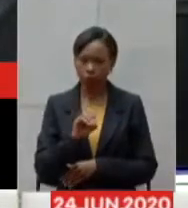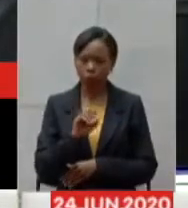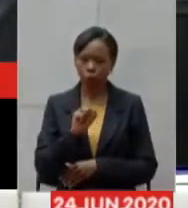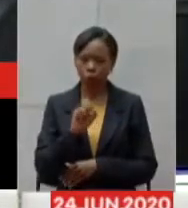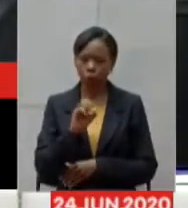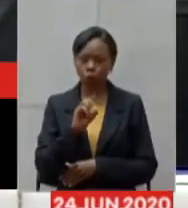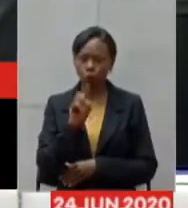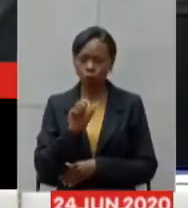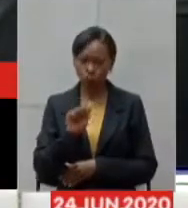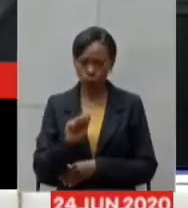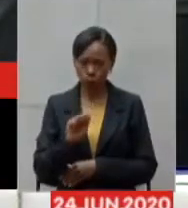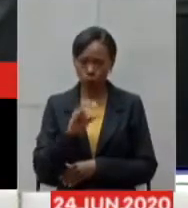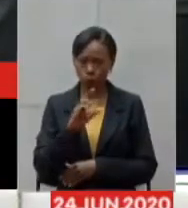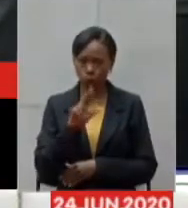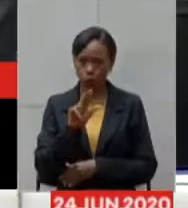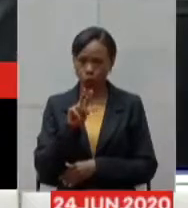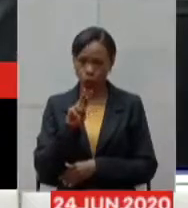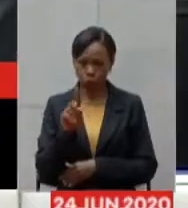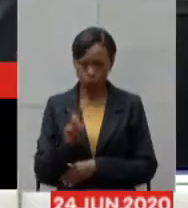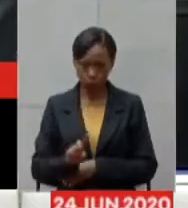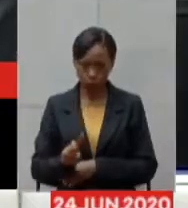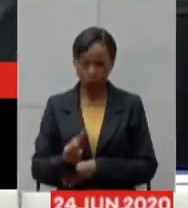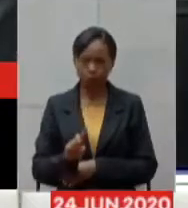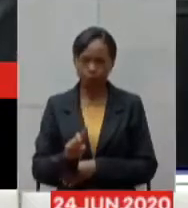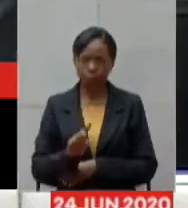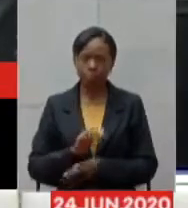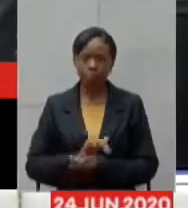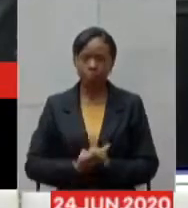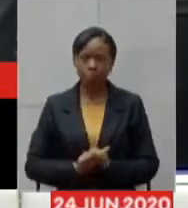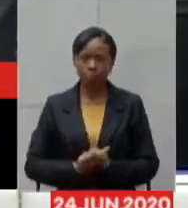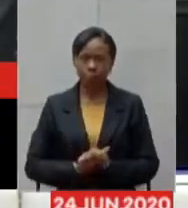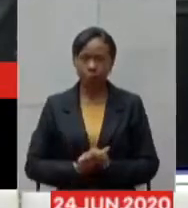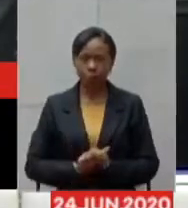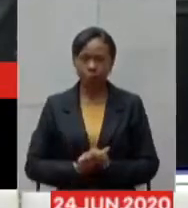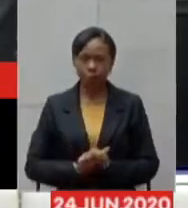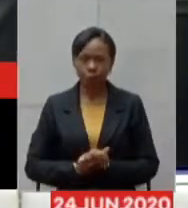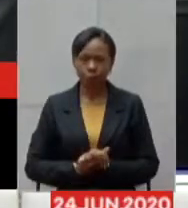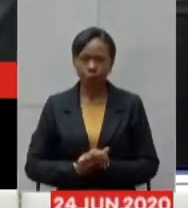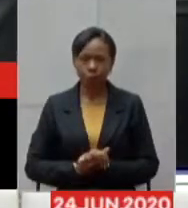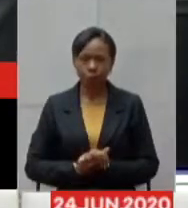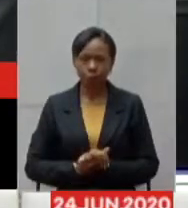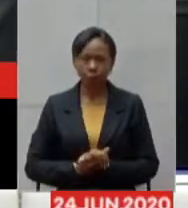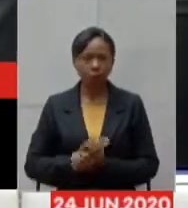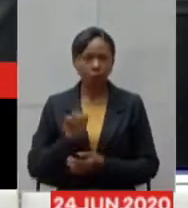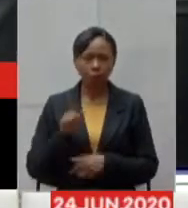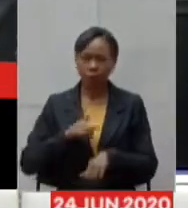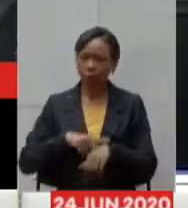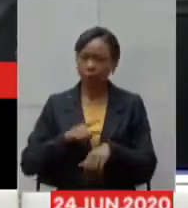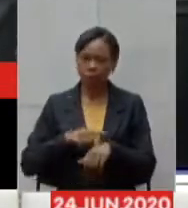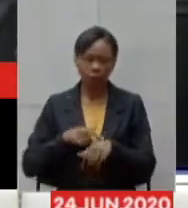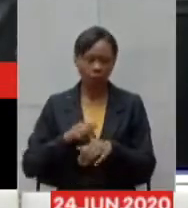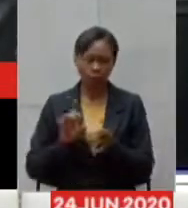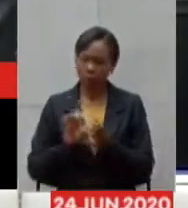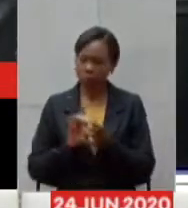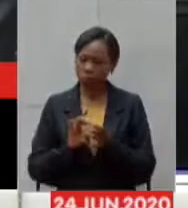Minas tem história nos informa que abre ele nos informou que abre mão do seu tempo de fala